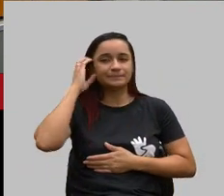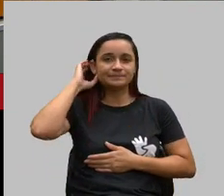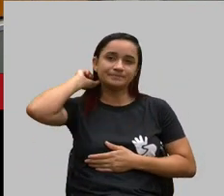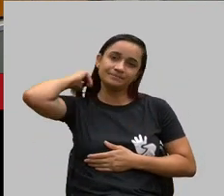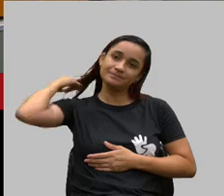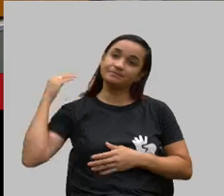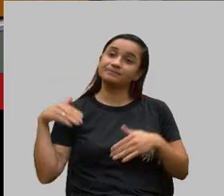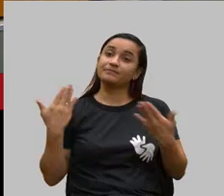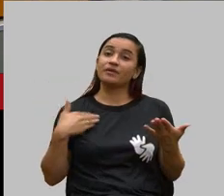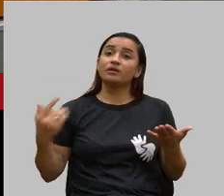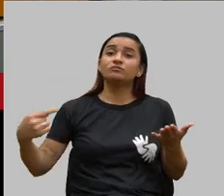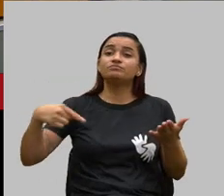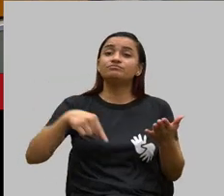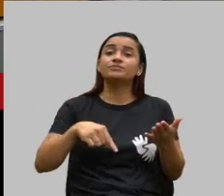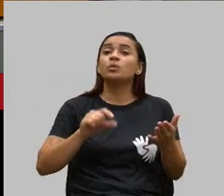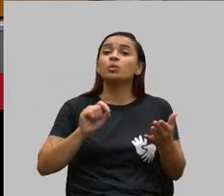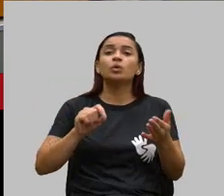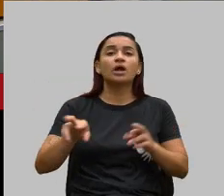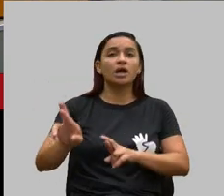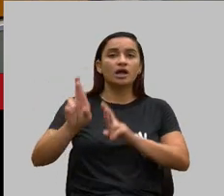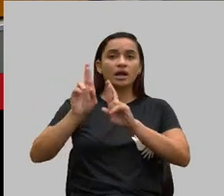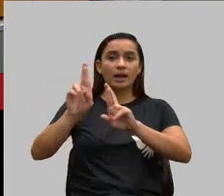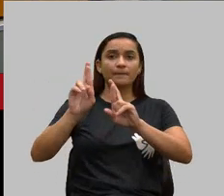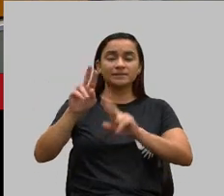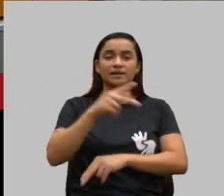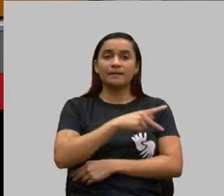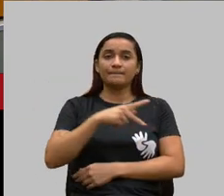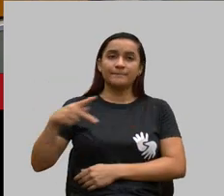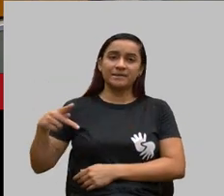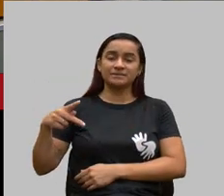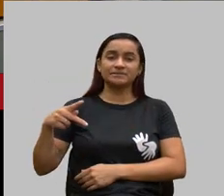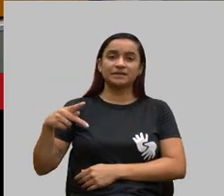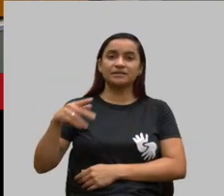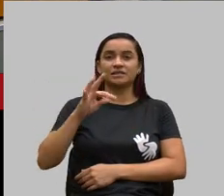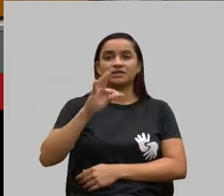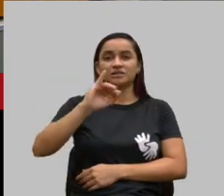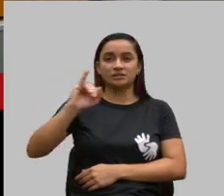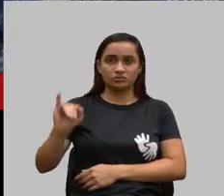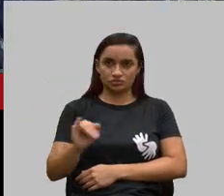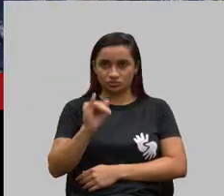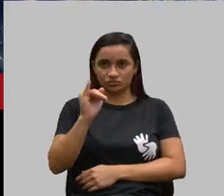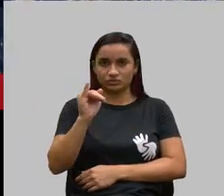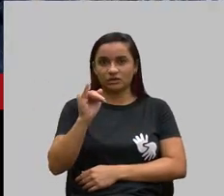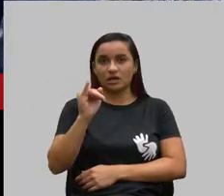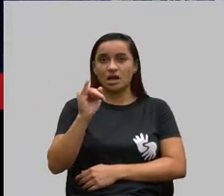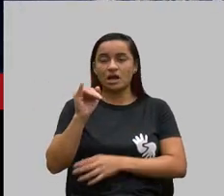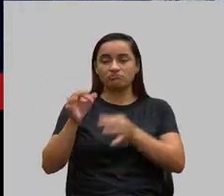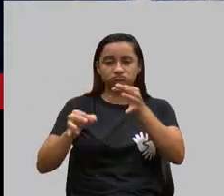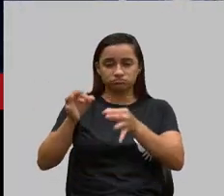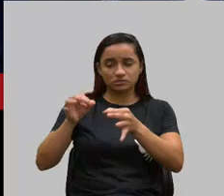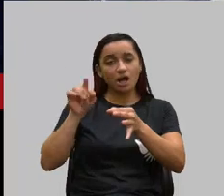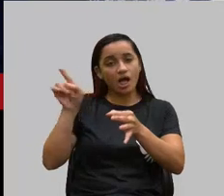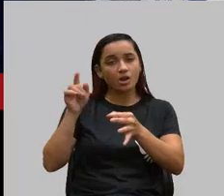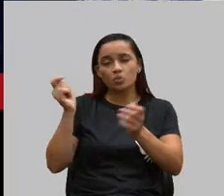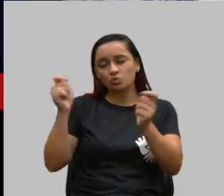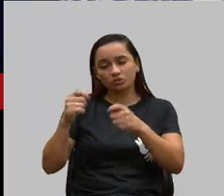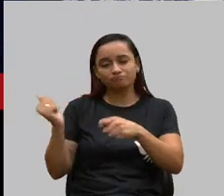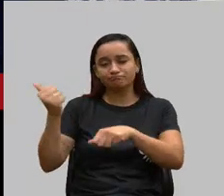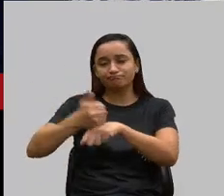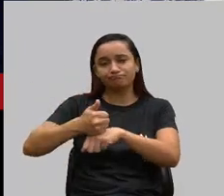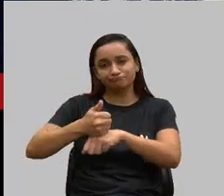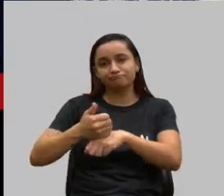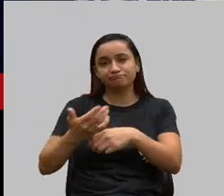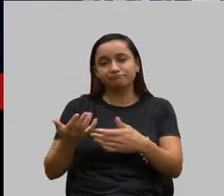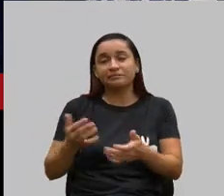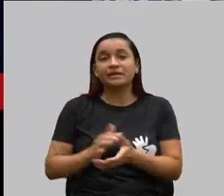estou aqui representando o presidente do Tribunal de Justiça, que não pôde comparecer. E também eu faço